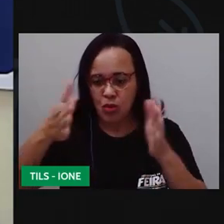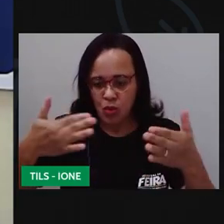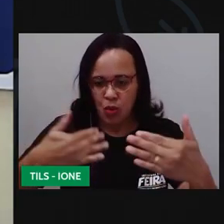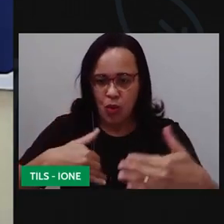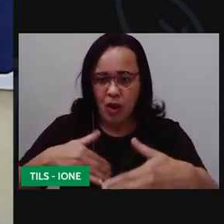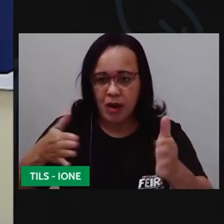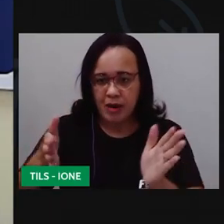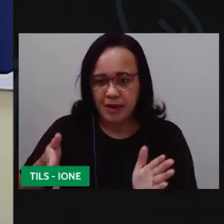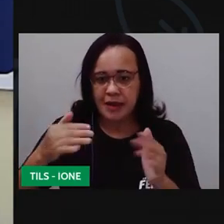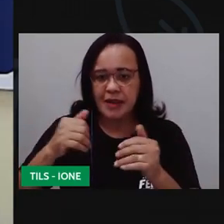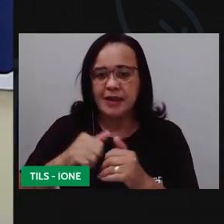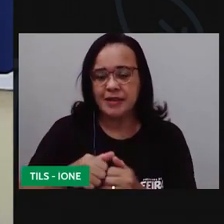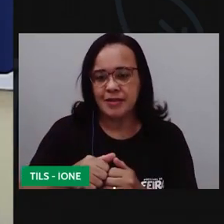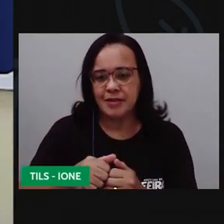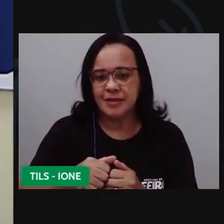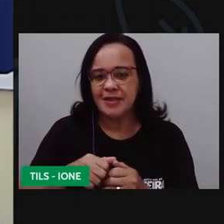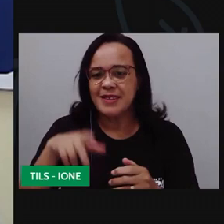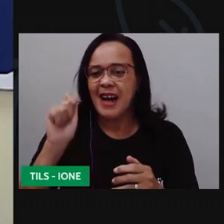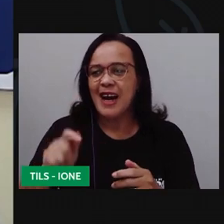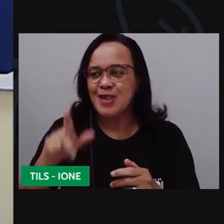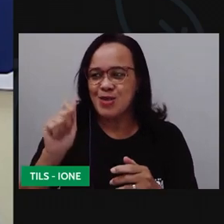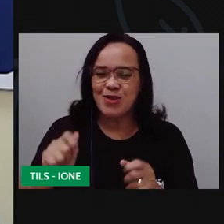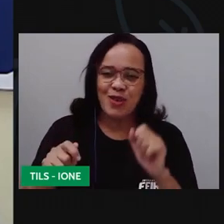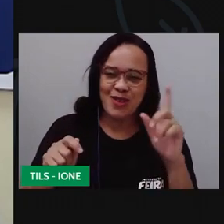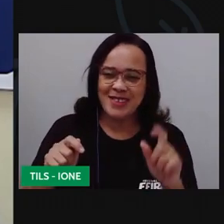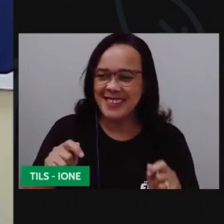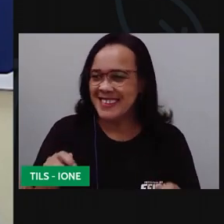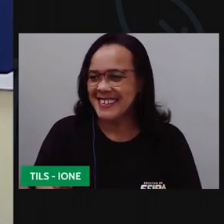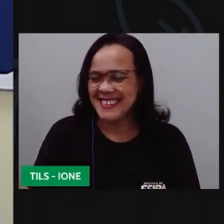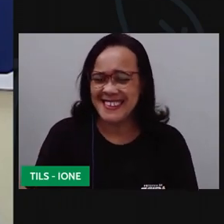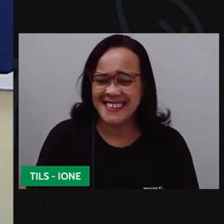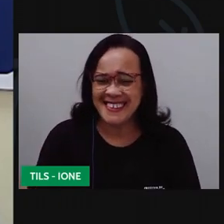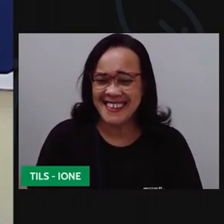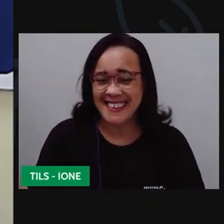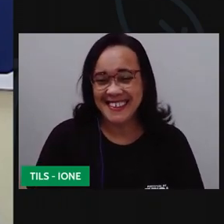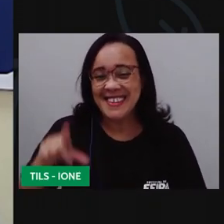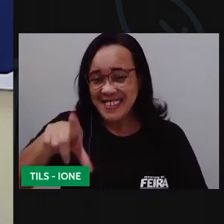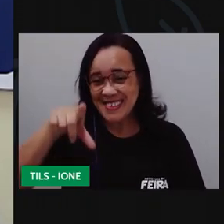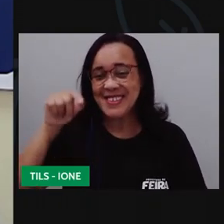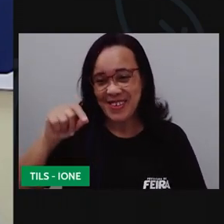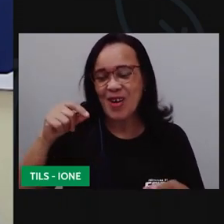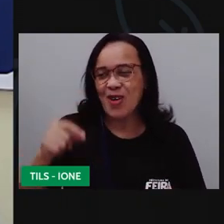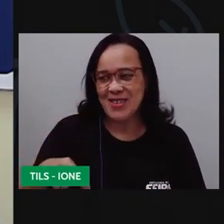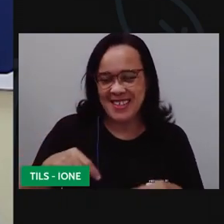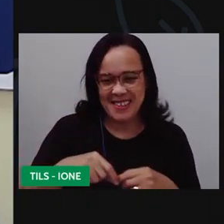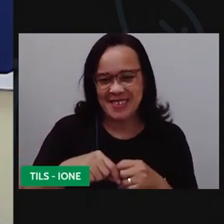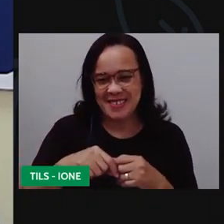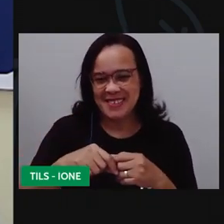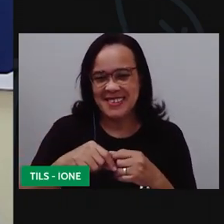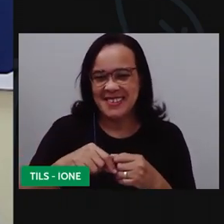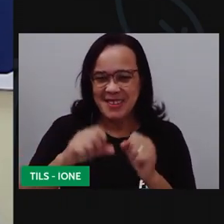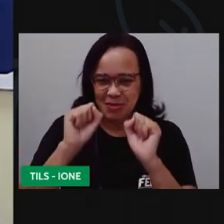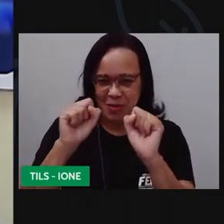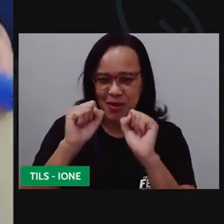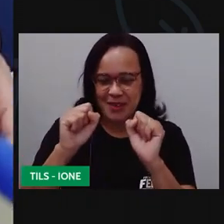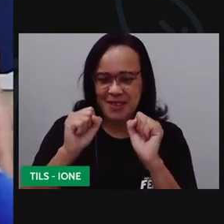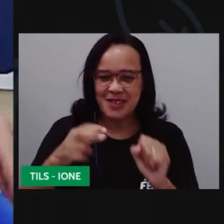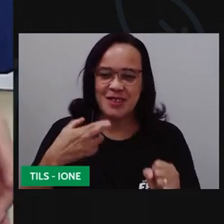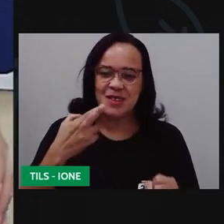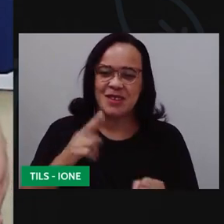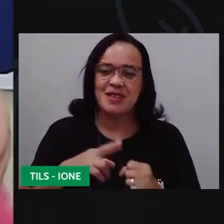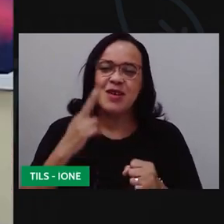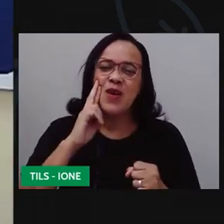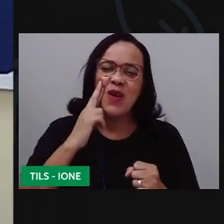vai fazer azul você prefere azul ou rosa Ione você escolhe rosa pronto vamos fazer